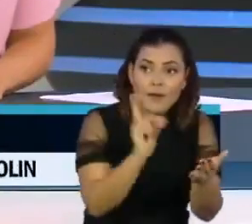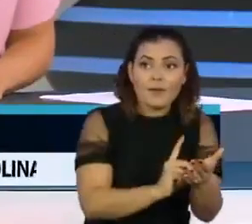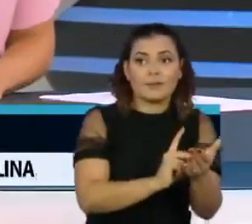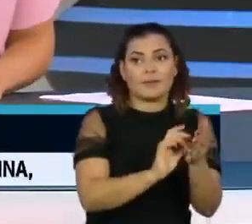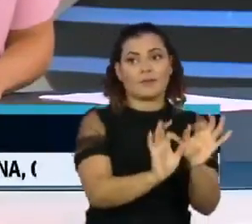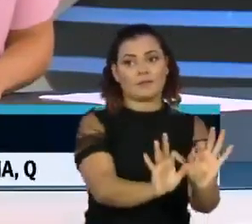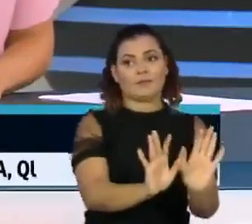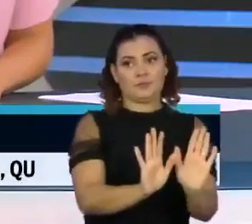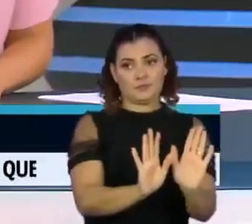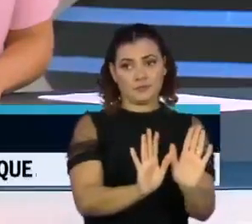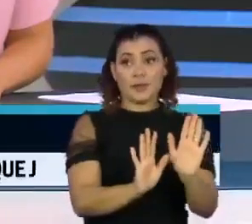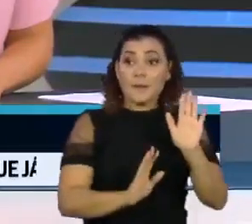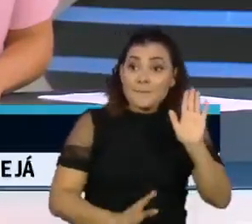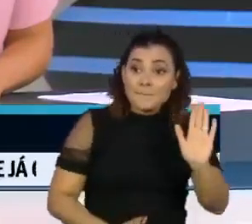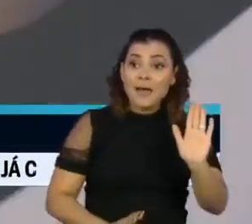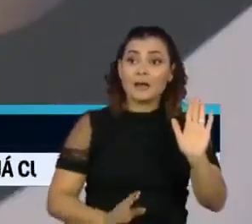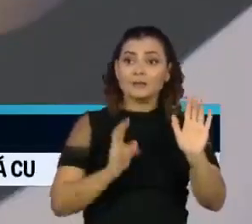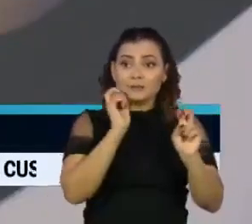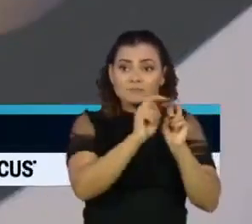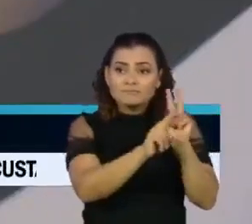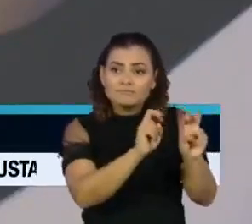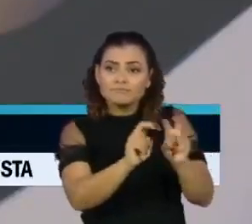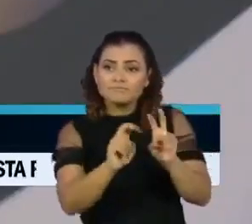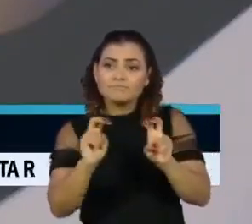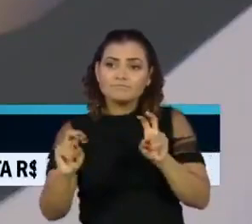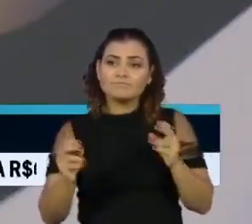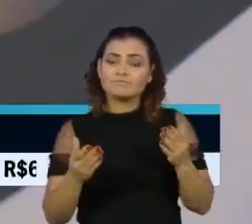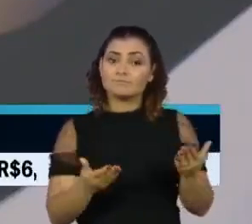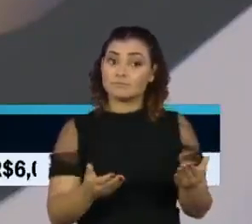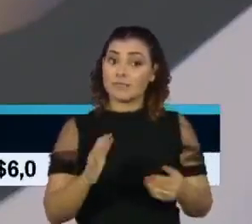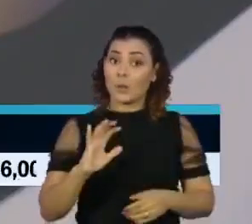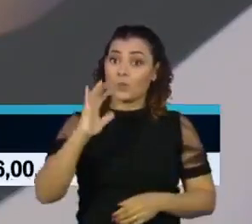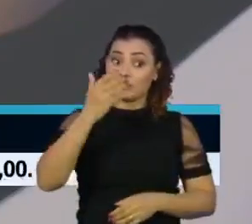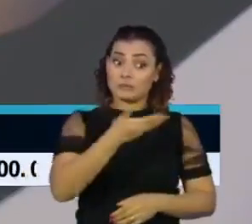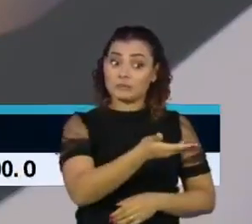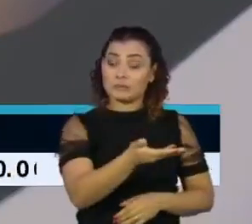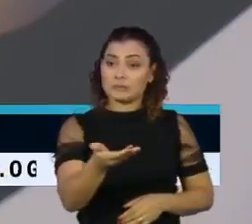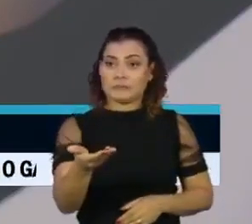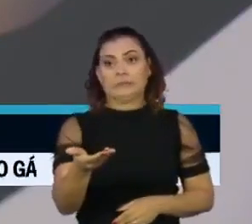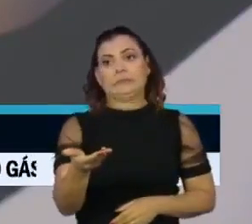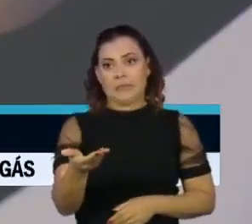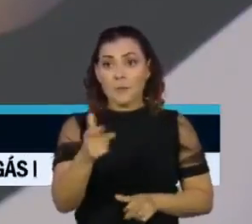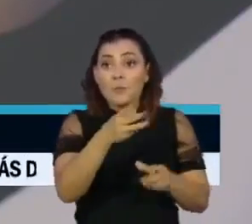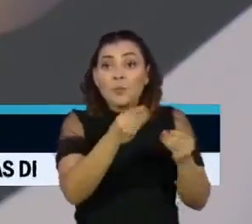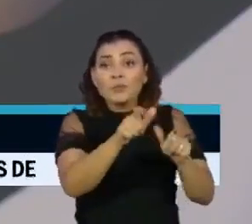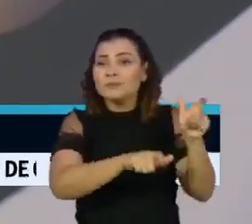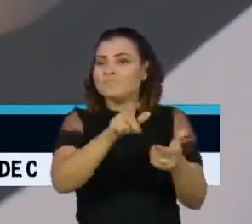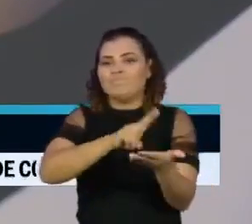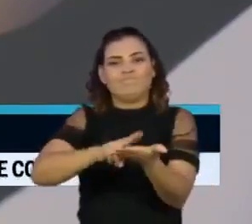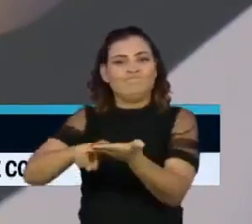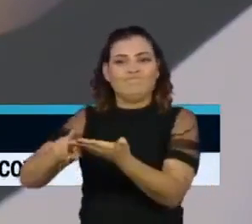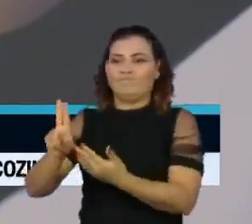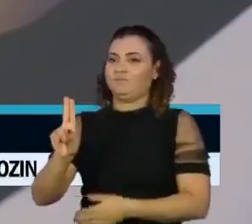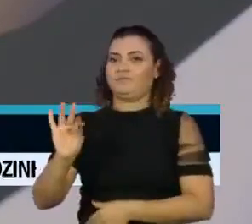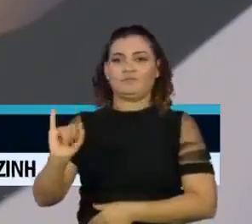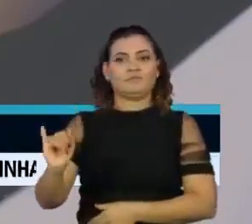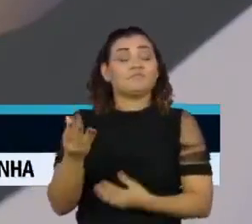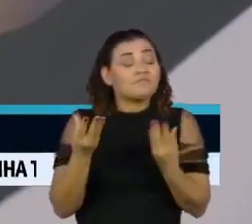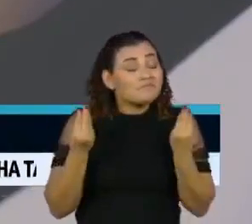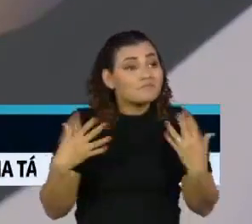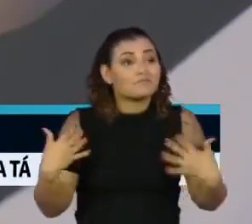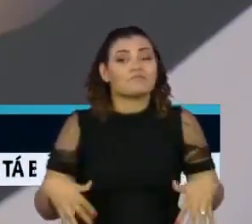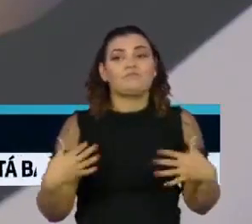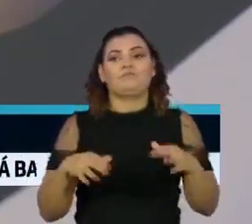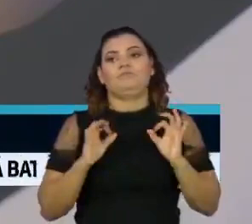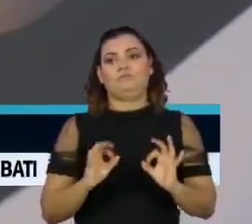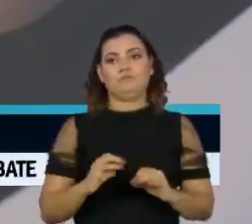mas essas são as projeções que fazem prever porque tem muita gente internada em OTI. Então,